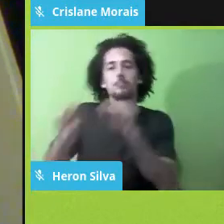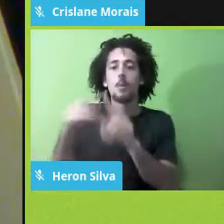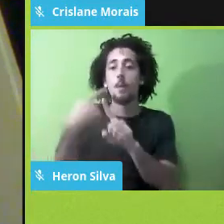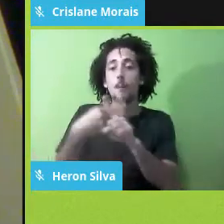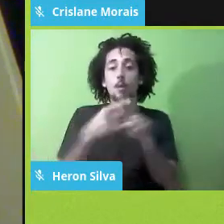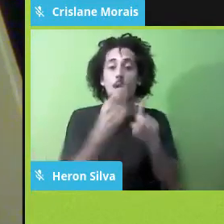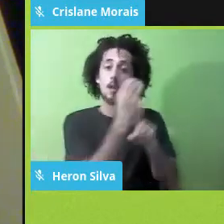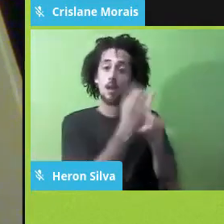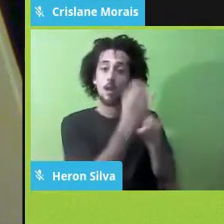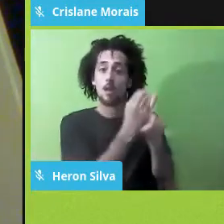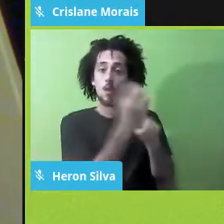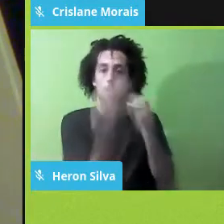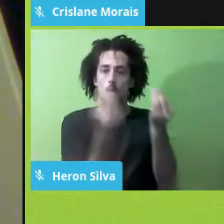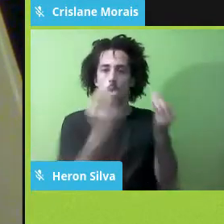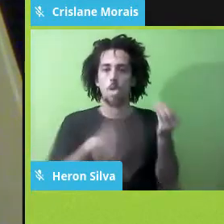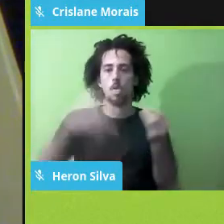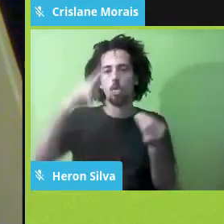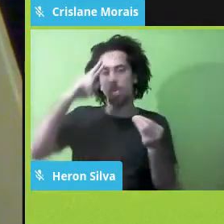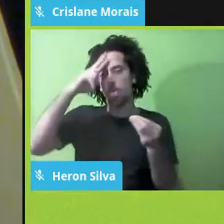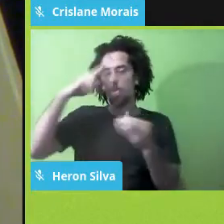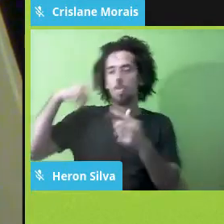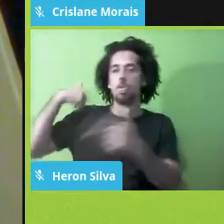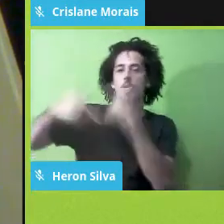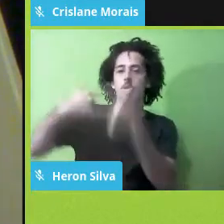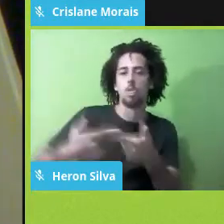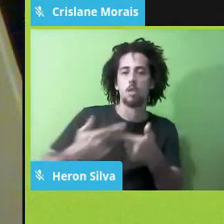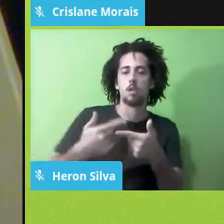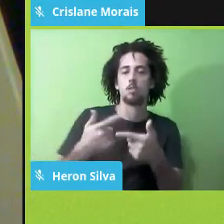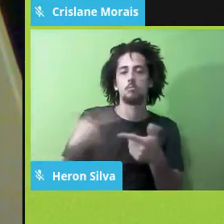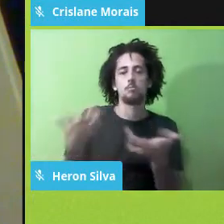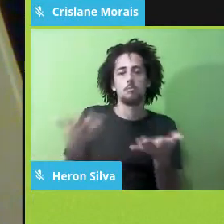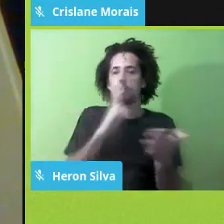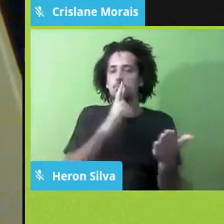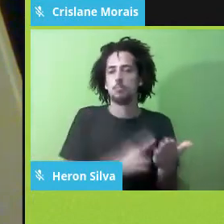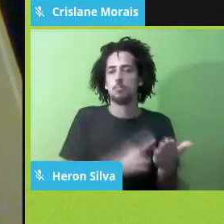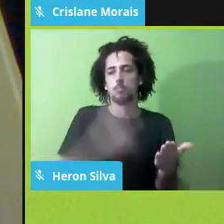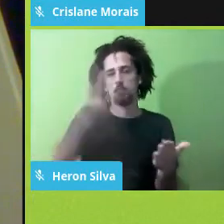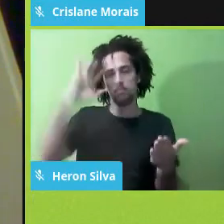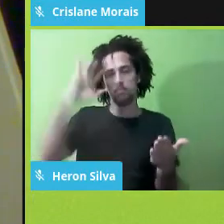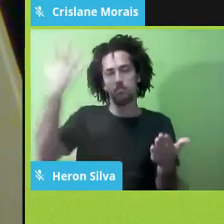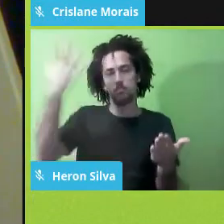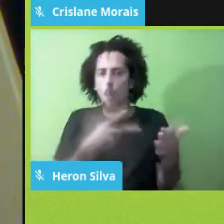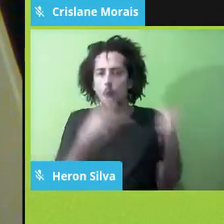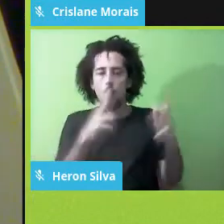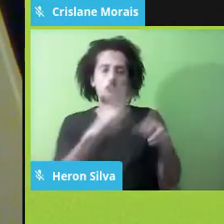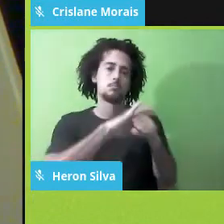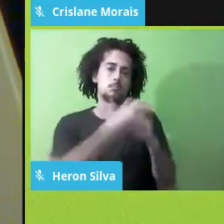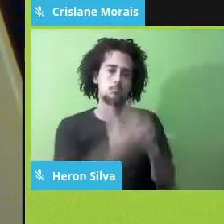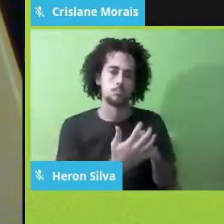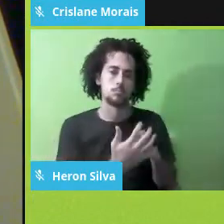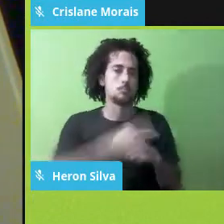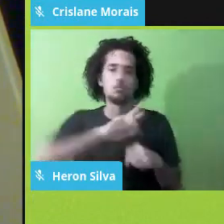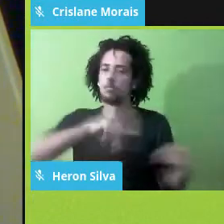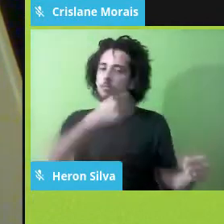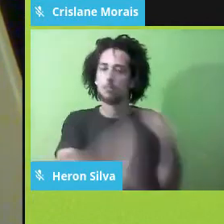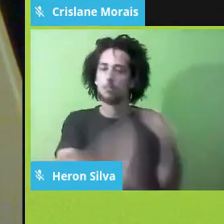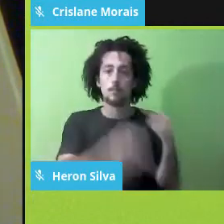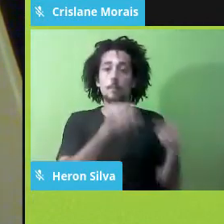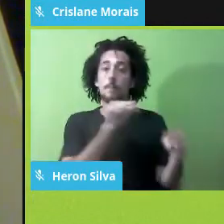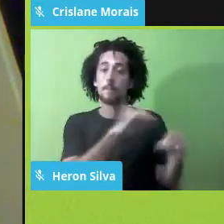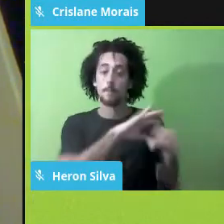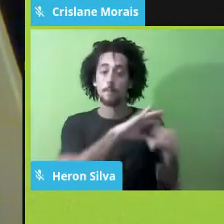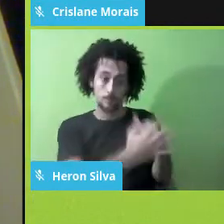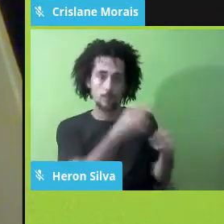artesanal com que se construíram as soluções para a pandemia, né? A pandemia, ela é um fenômeno que pega de